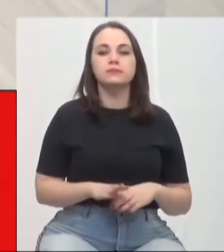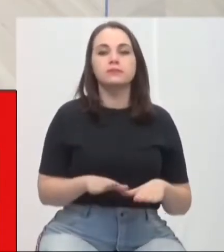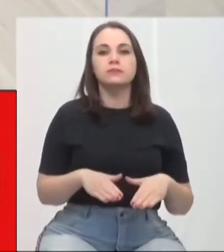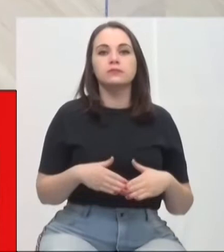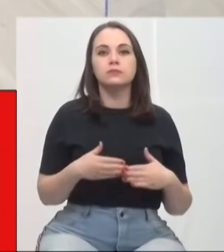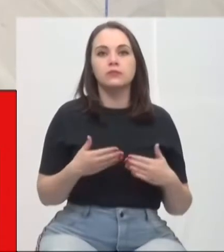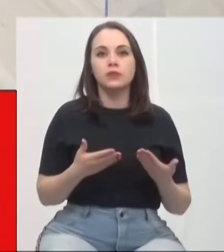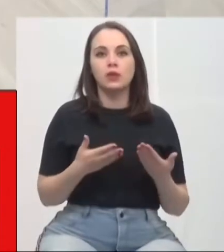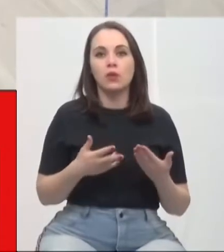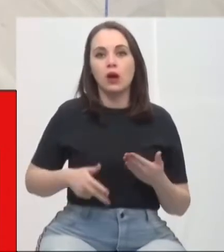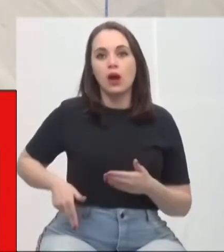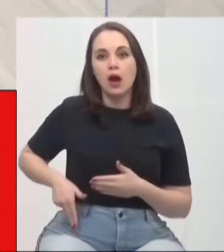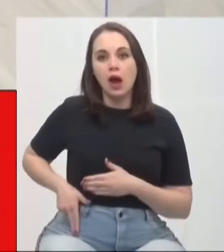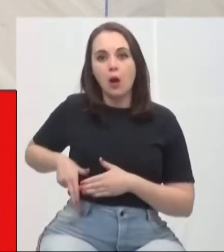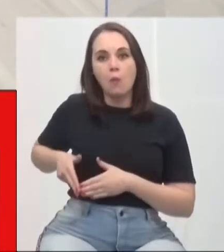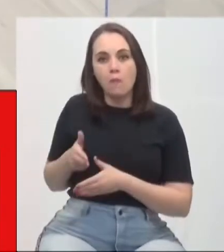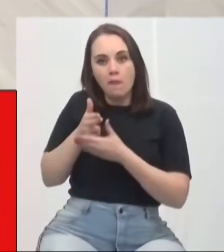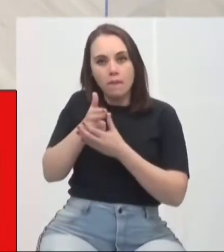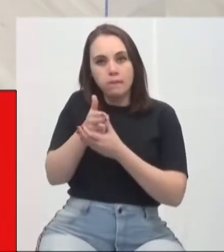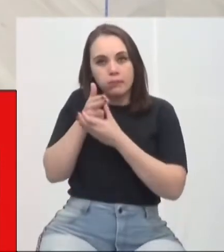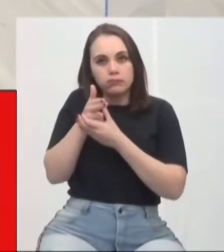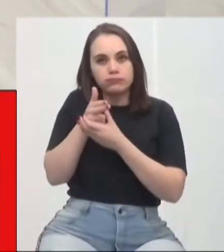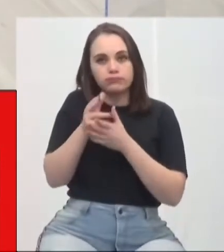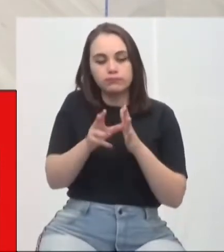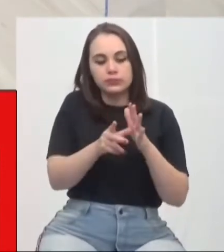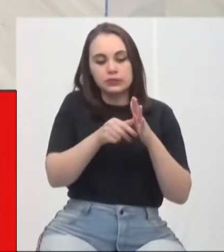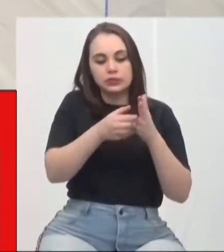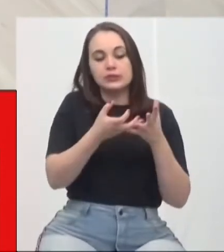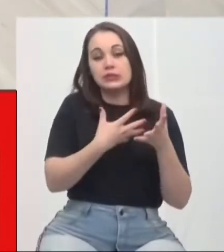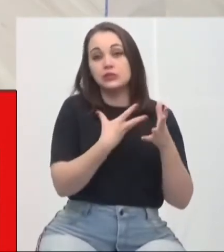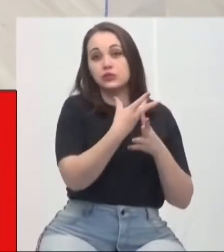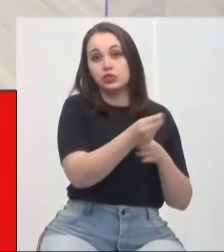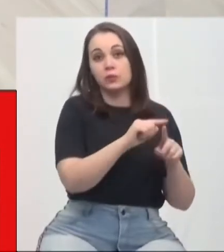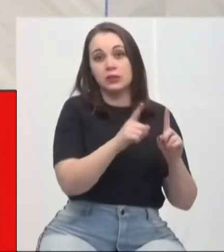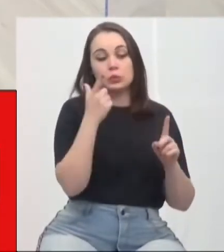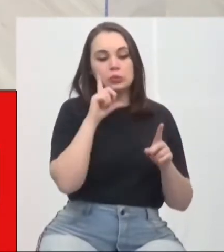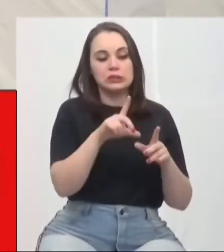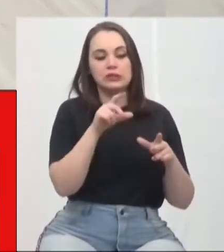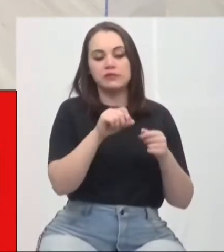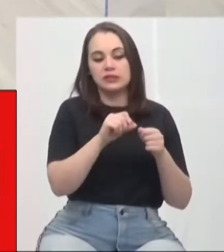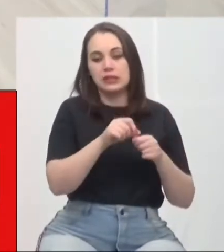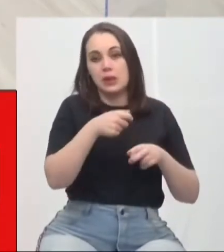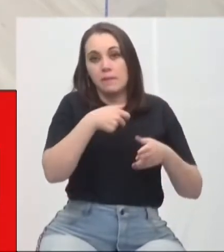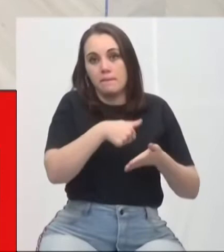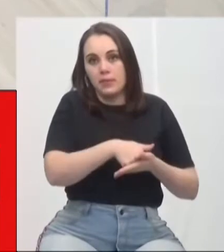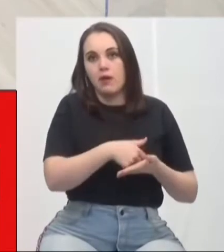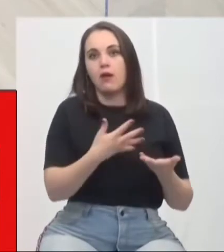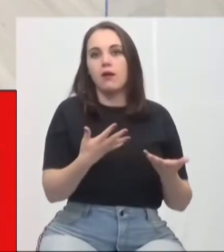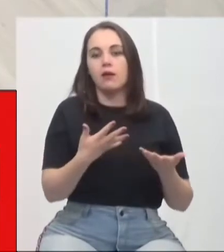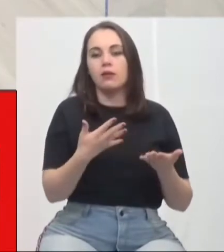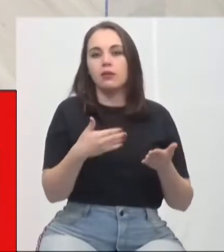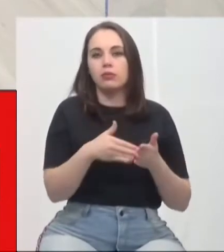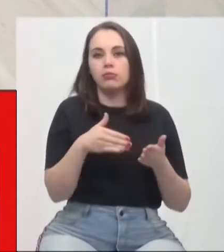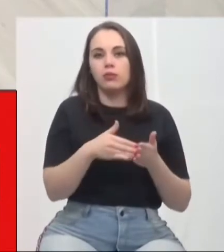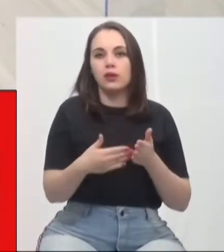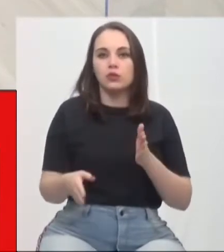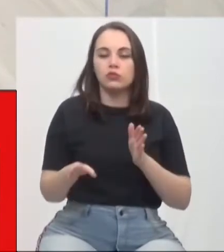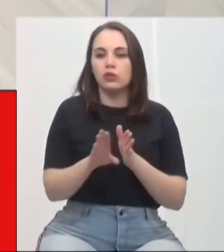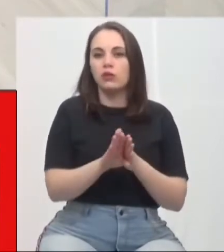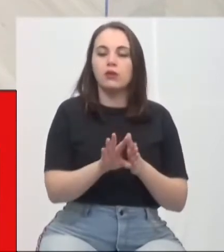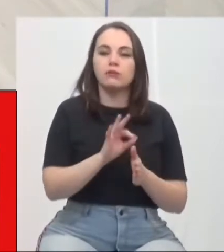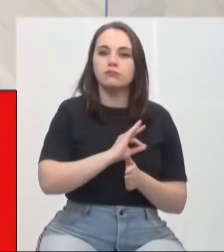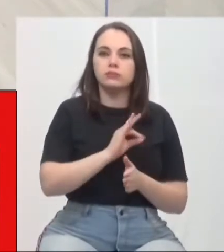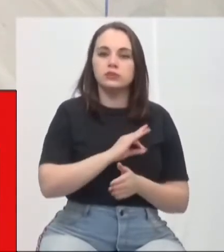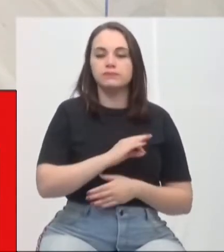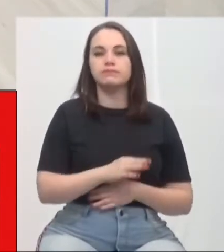saquei a arma de fogo e rendi o bandido, que ainda tentou fugir. Acabei mobilizando ele até que chegada da guarnição da PM completa. O sargento